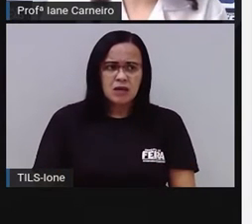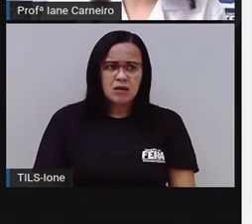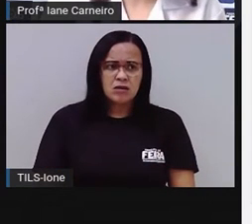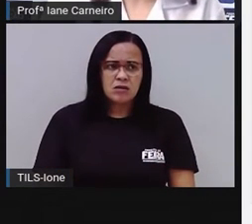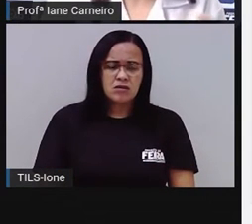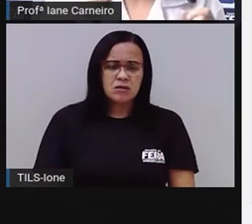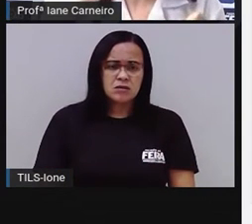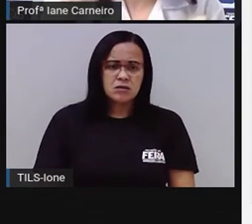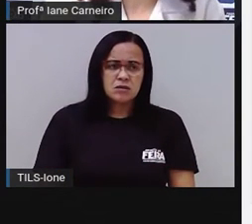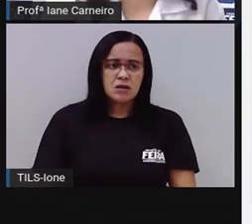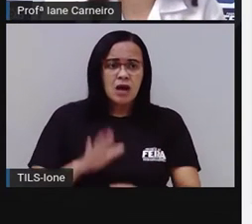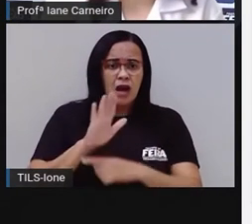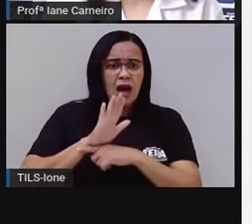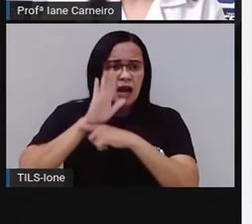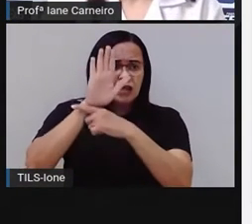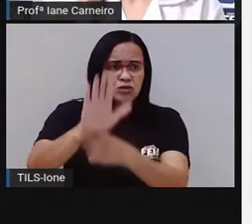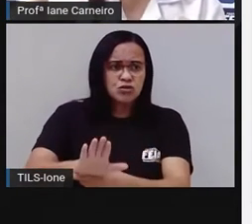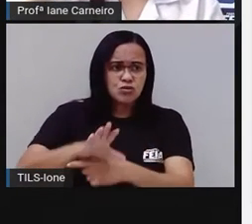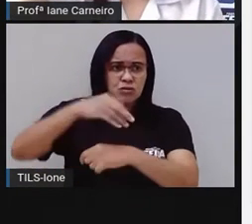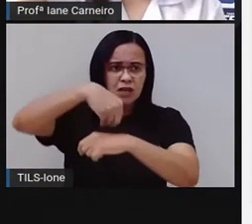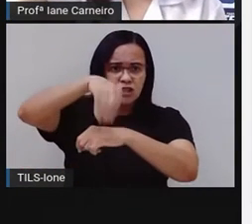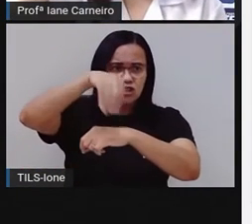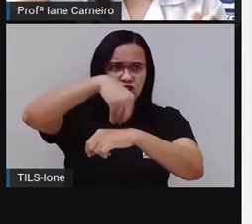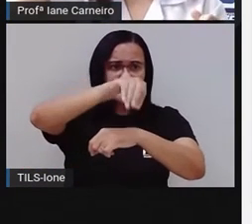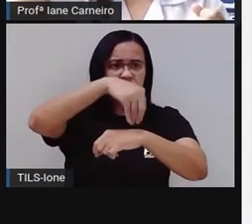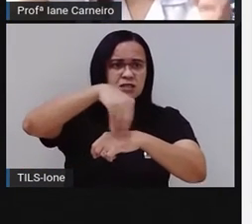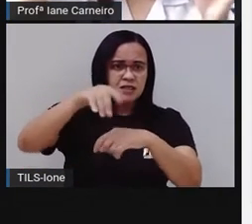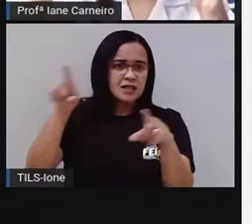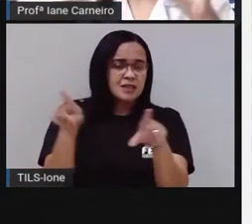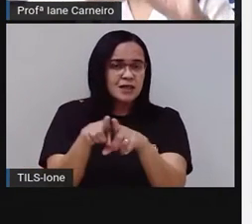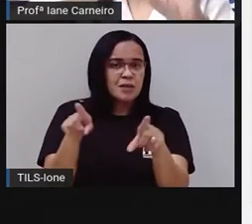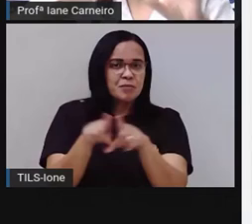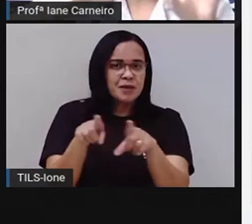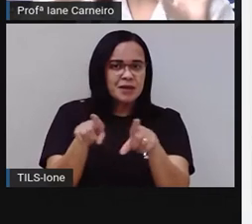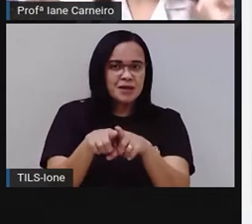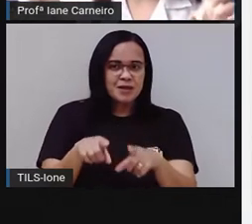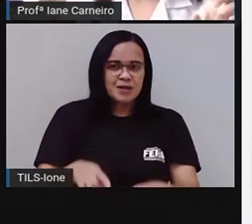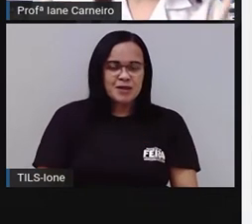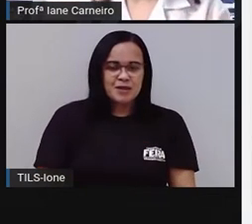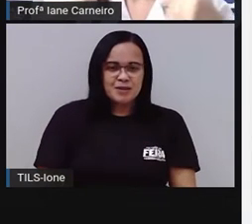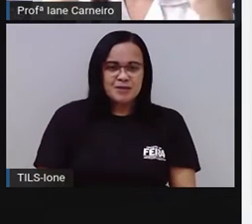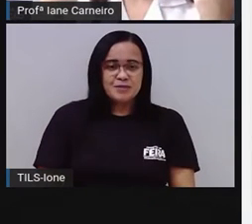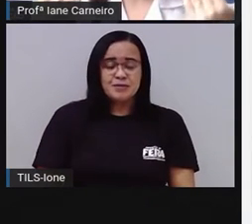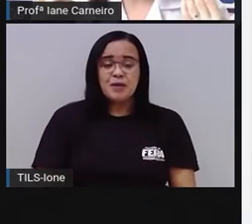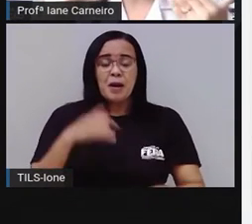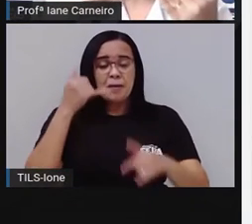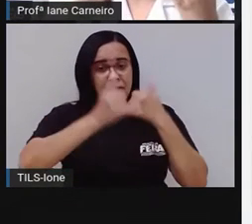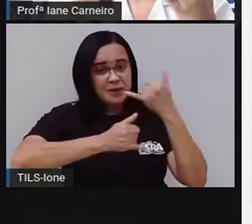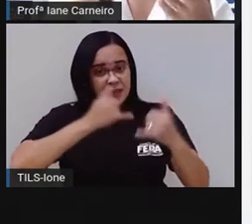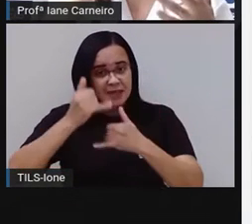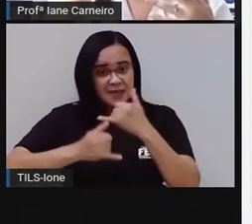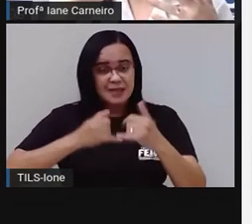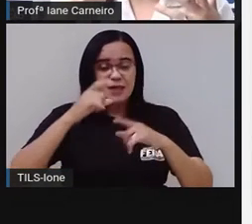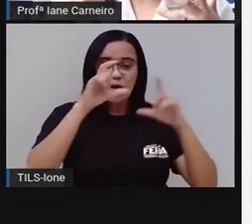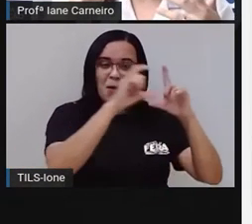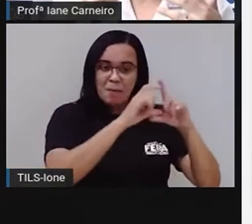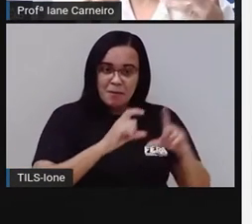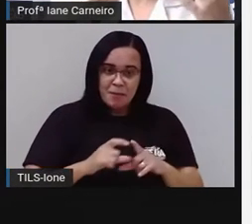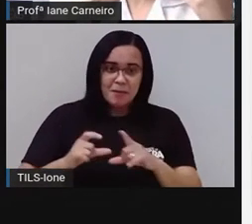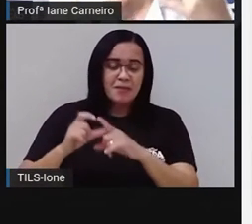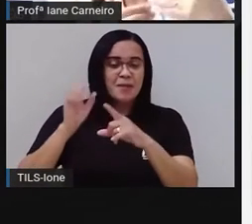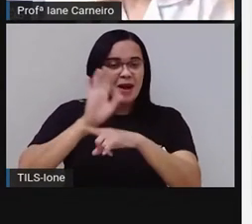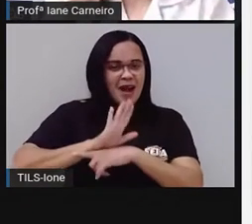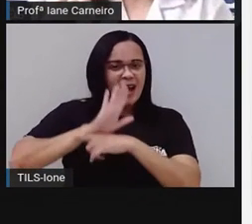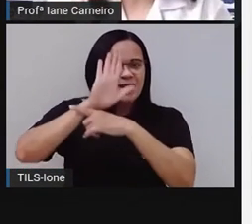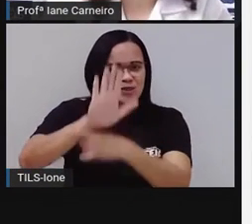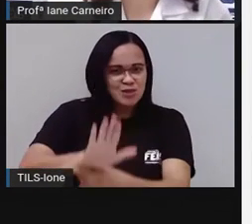resposta, né? Para dar dica também. Além da brincadeira com as palavras, a rima, ela vai ajudar, né?